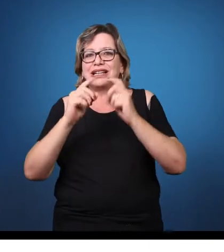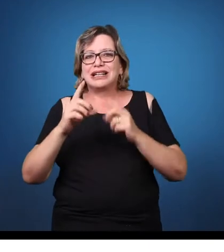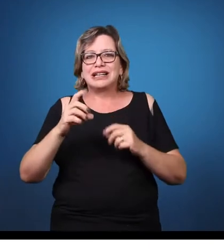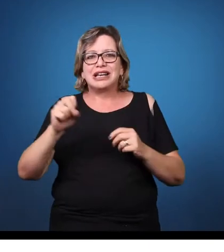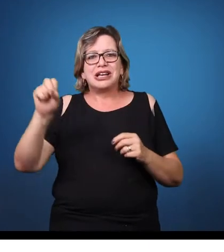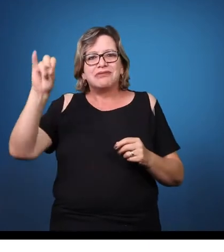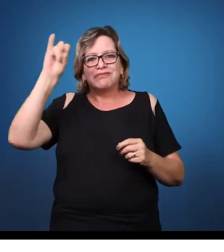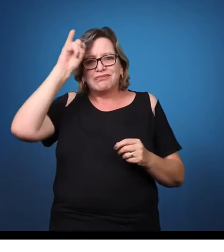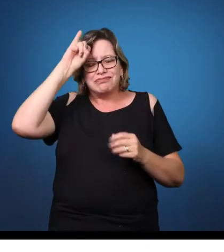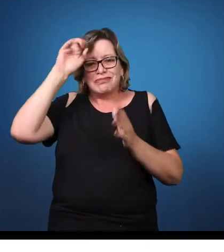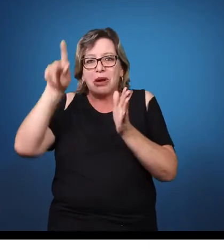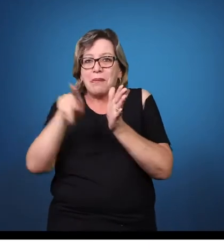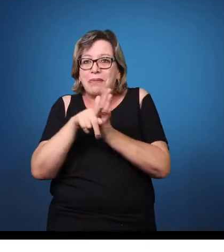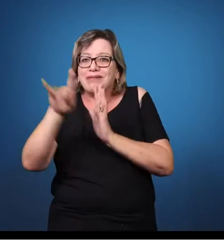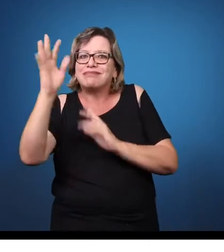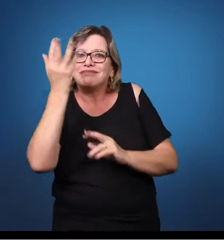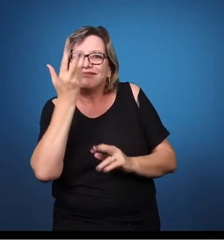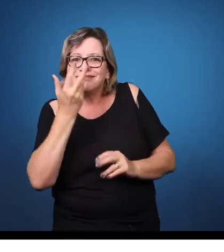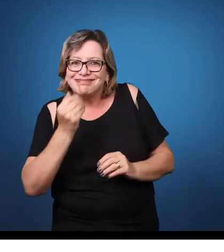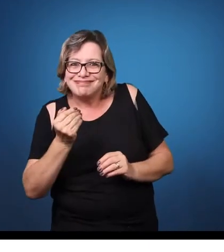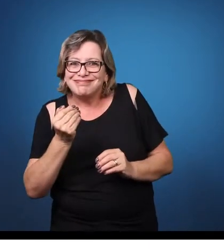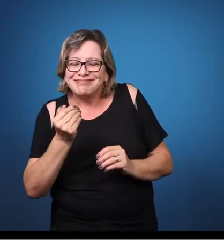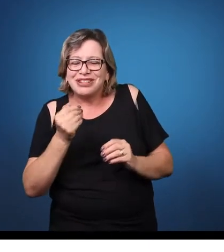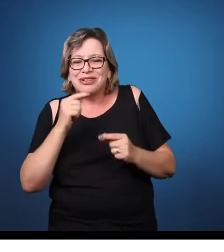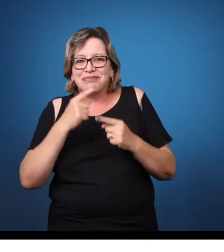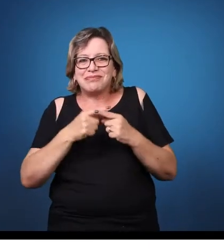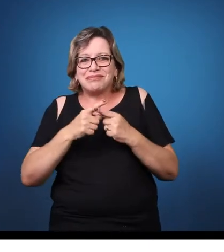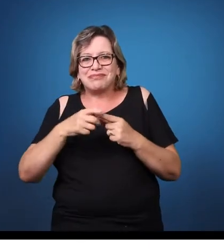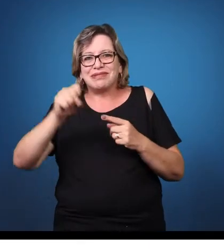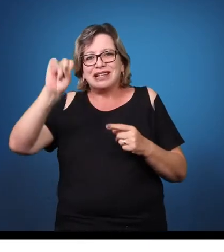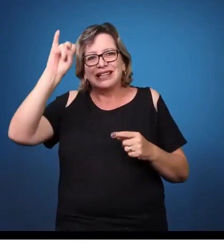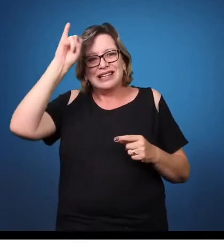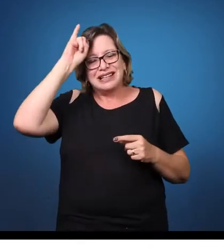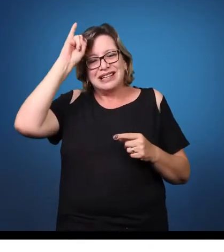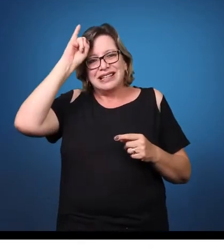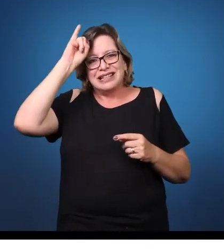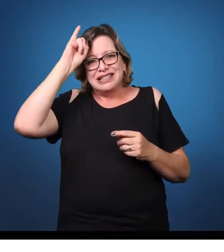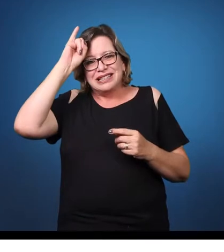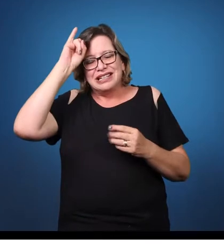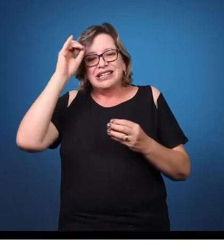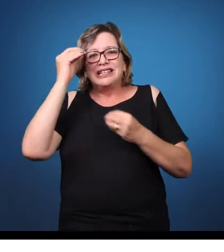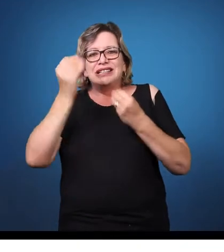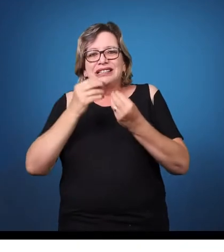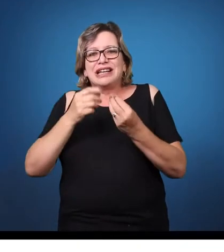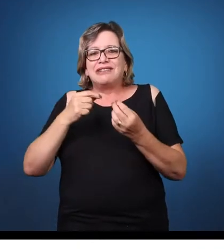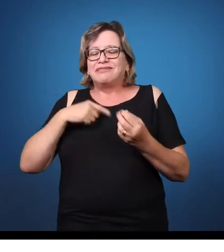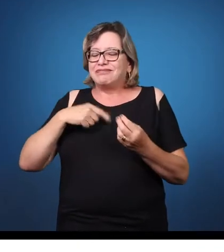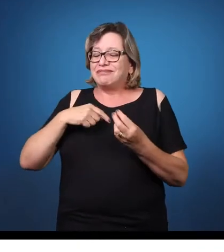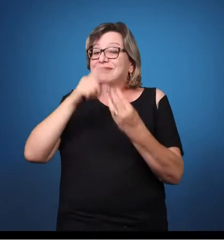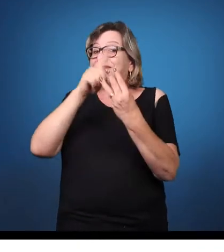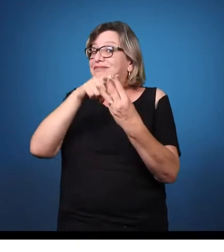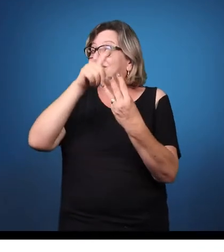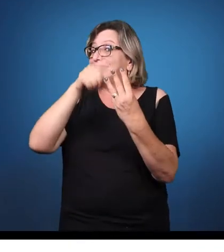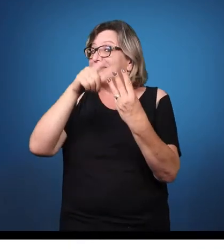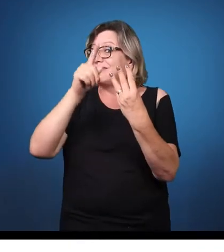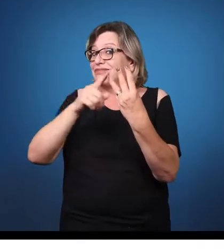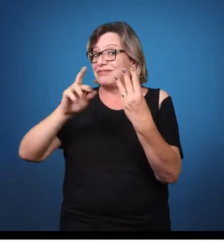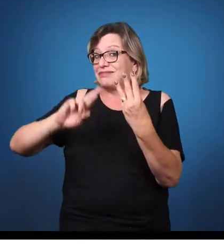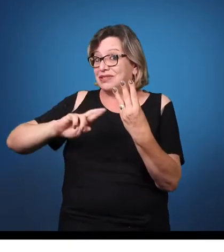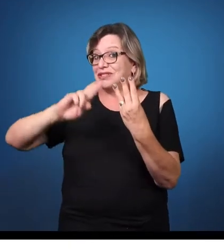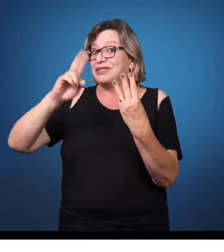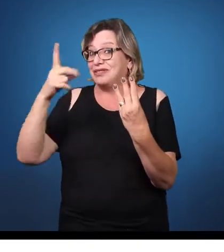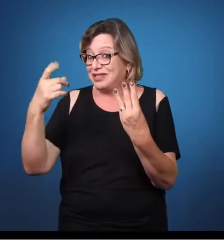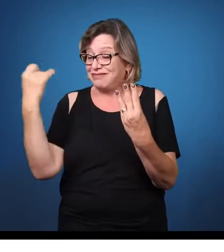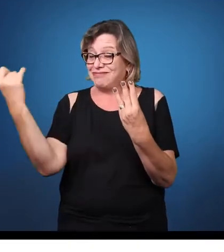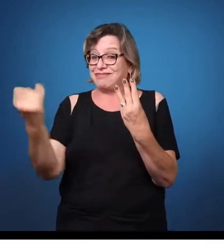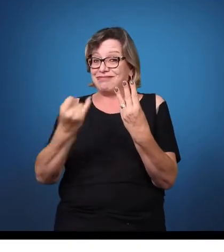compromete três fatores que são extremamente importantes, né? Que é o fator social, adaptativo,